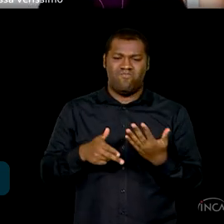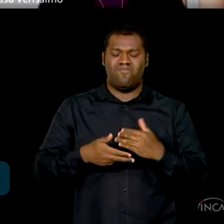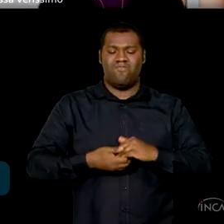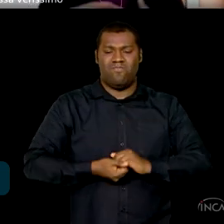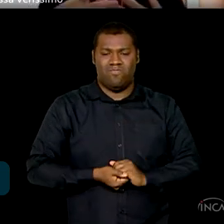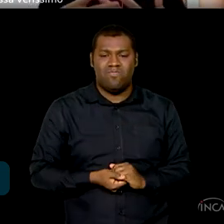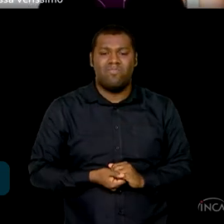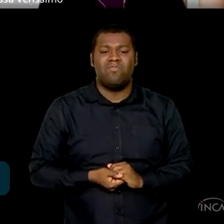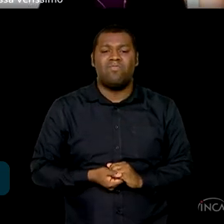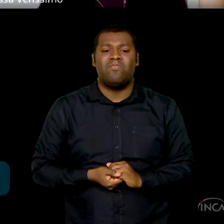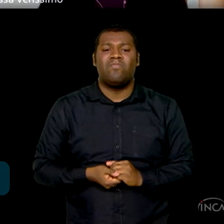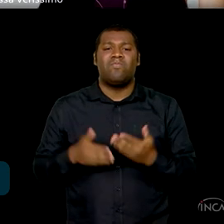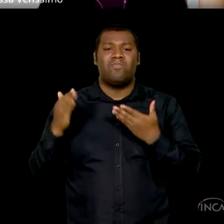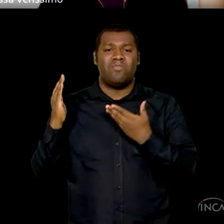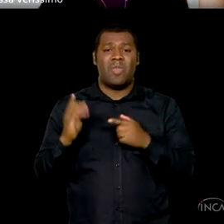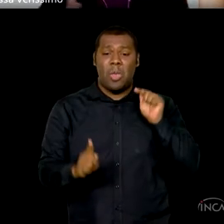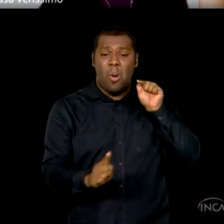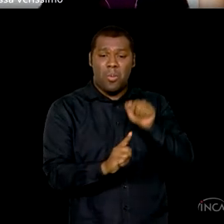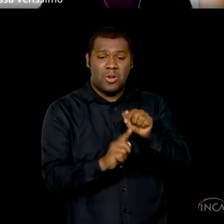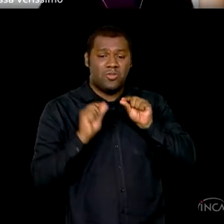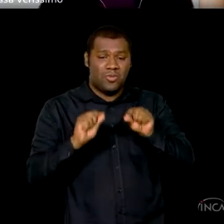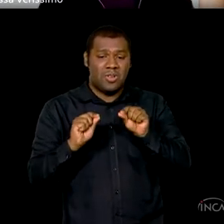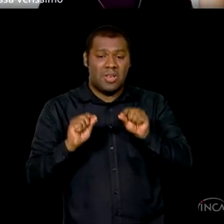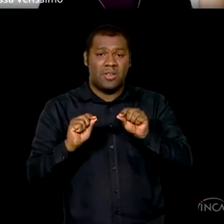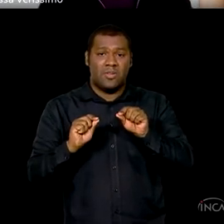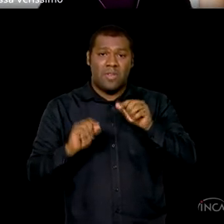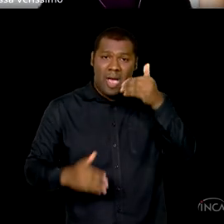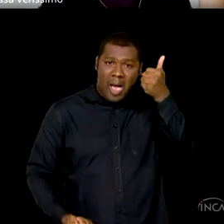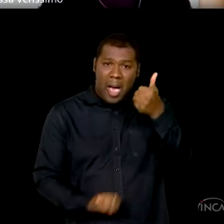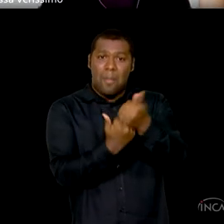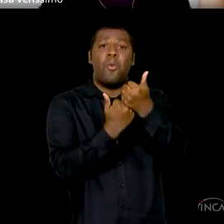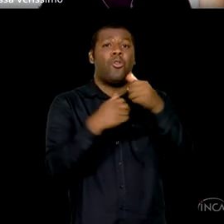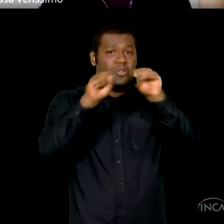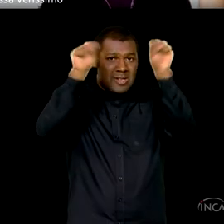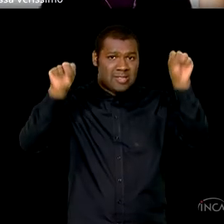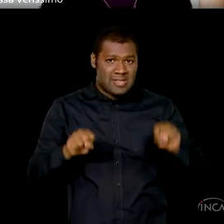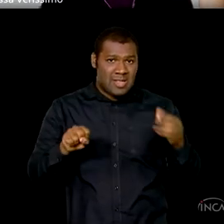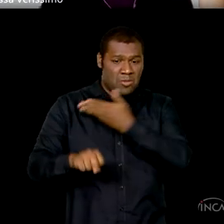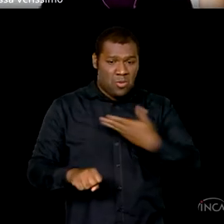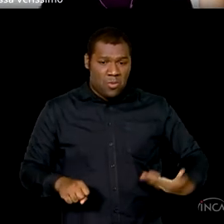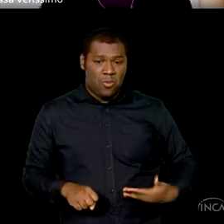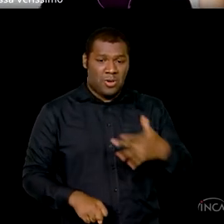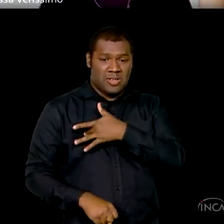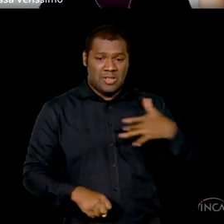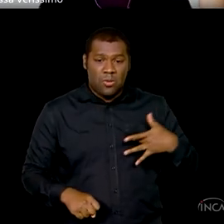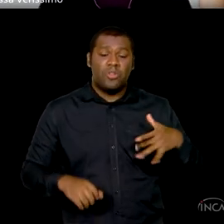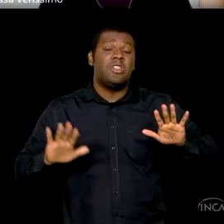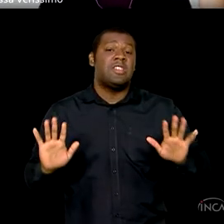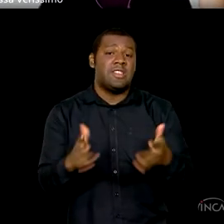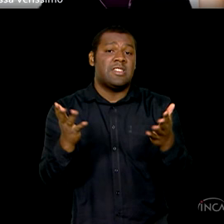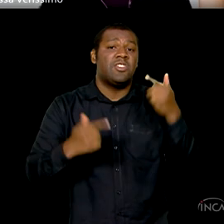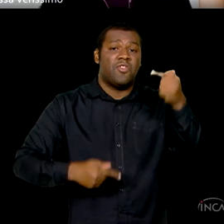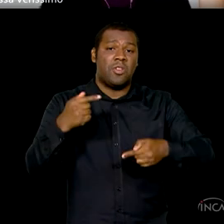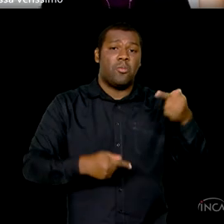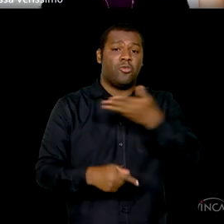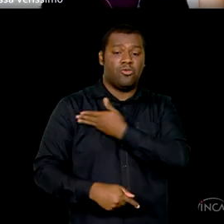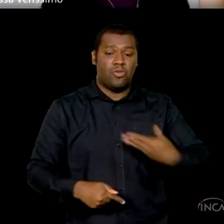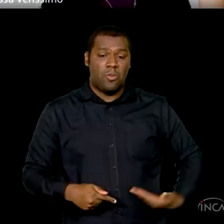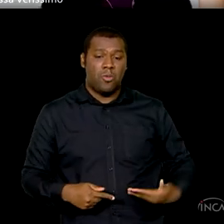ele visa também fortalecer os sistemas públicos de saúde e influenciar essas políticas públicas,